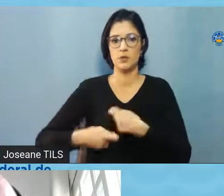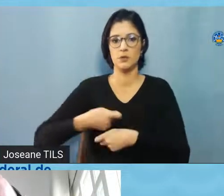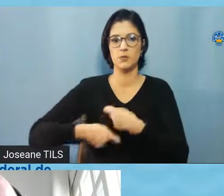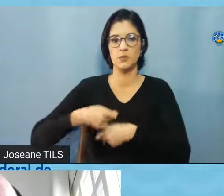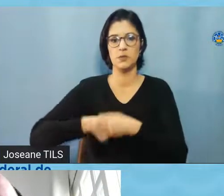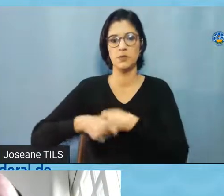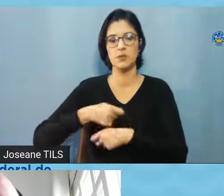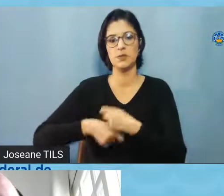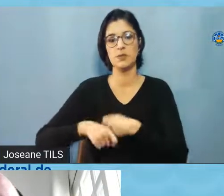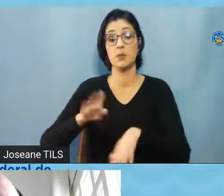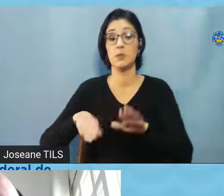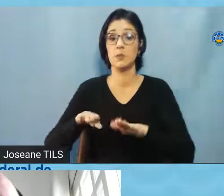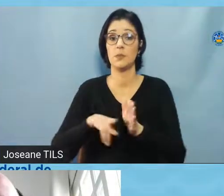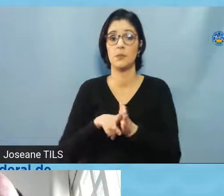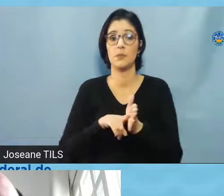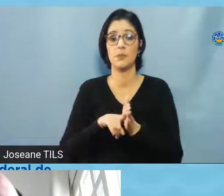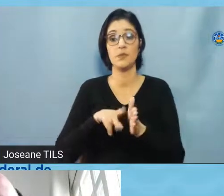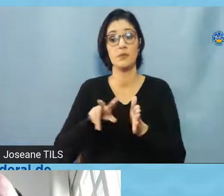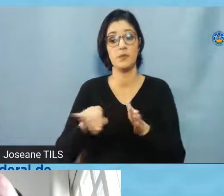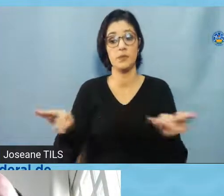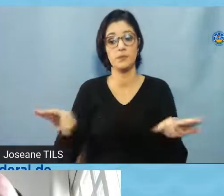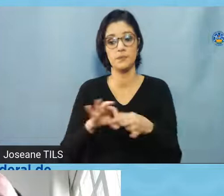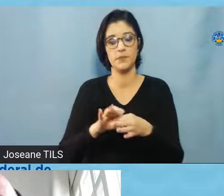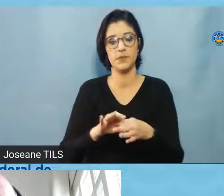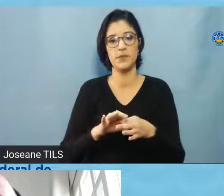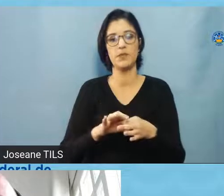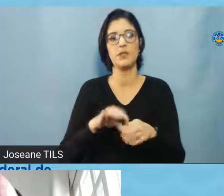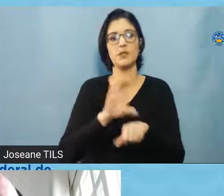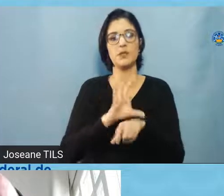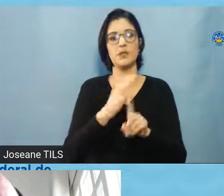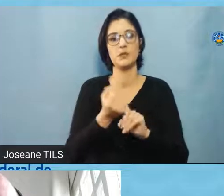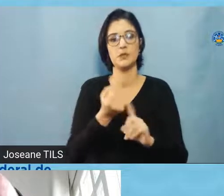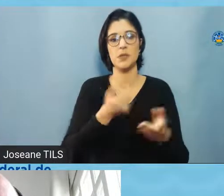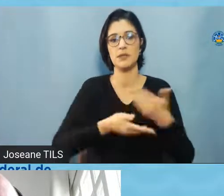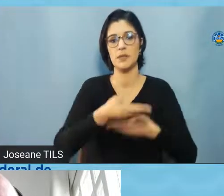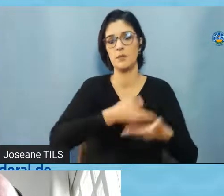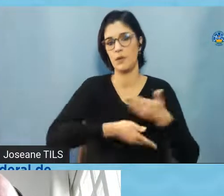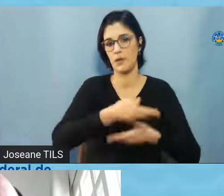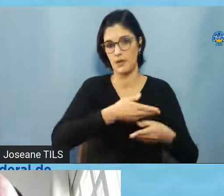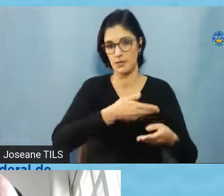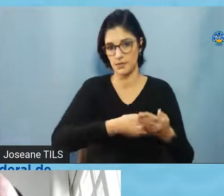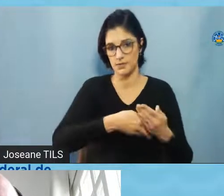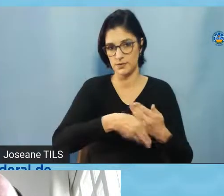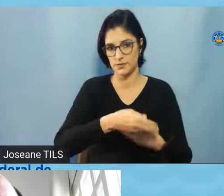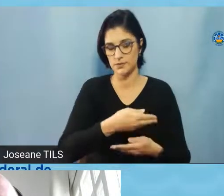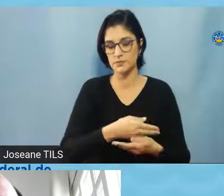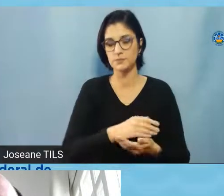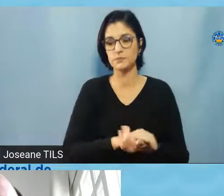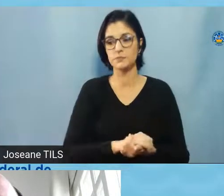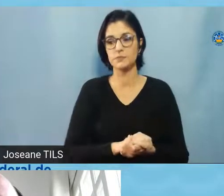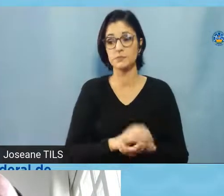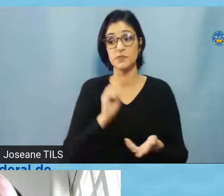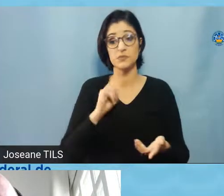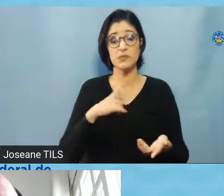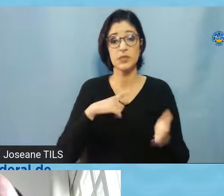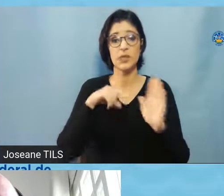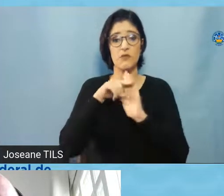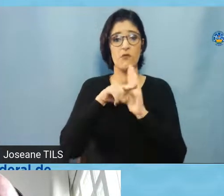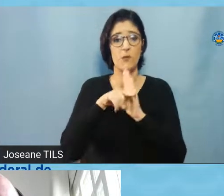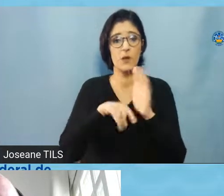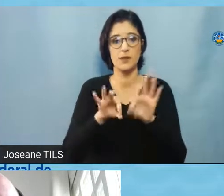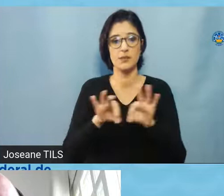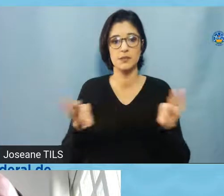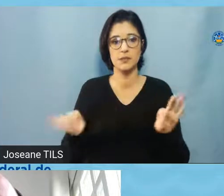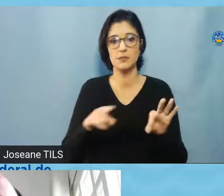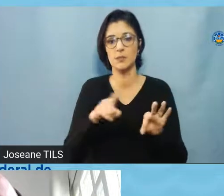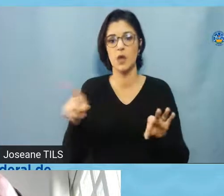dependendo da pesquisa em geral, dentro dessas ciências sociais aplicadas, né? E se eu tenho um formulário simples, né, de coleta de